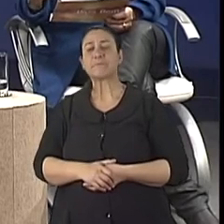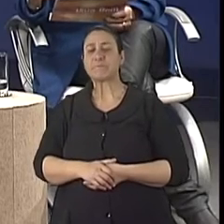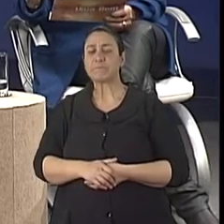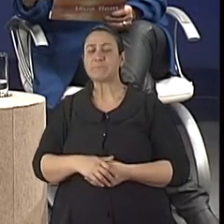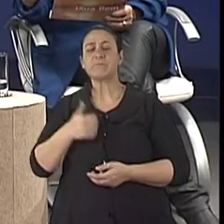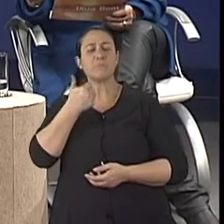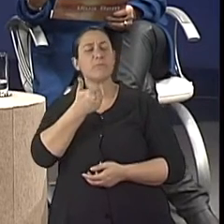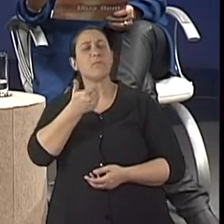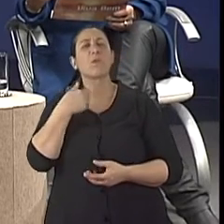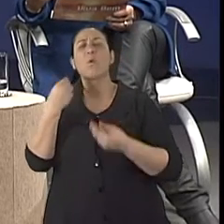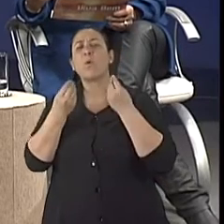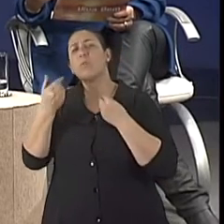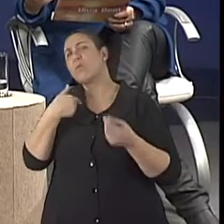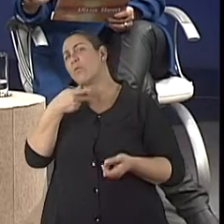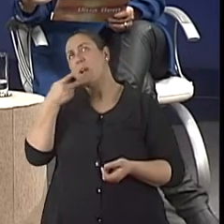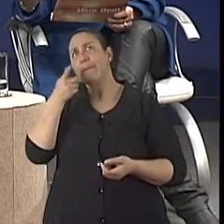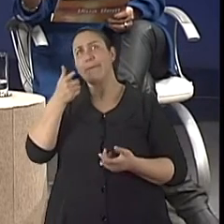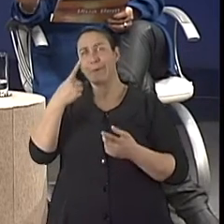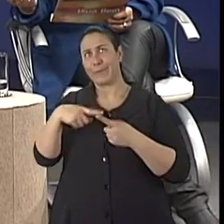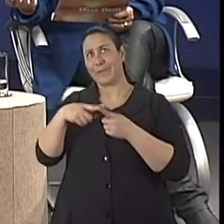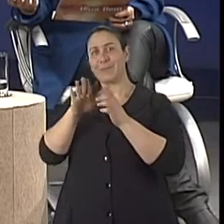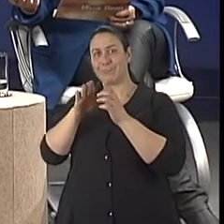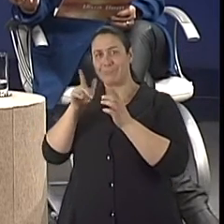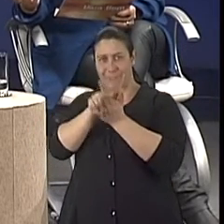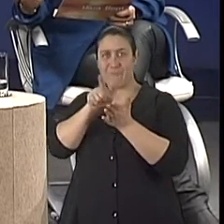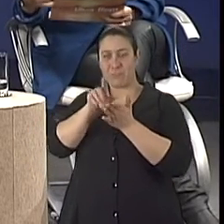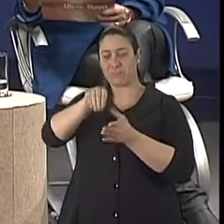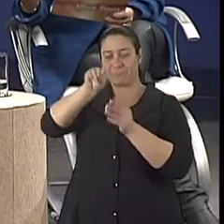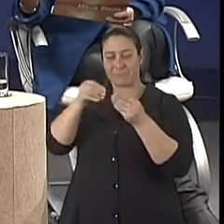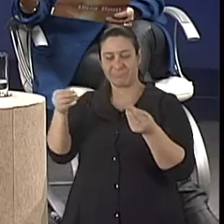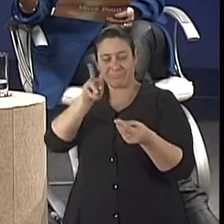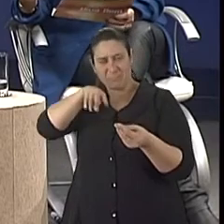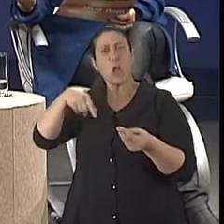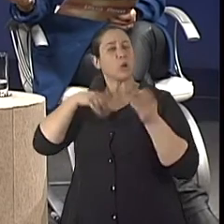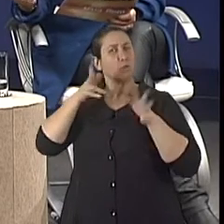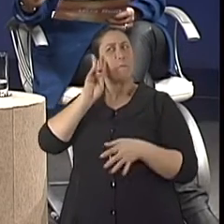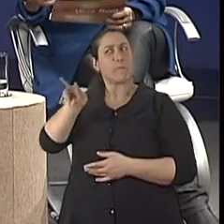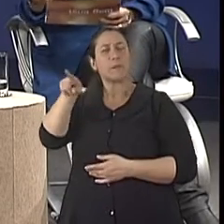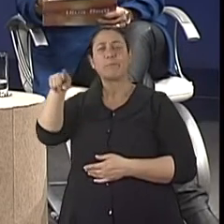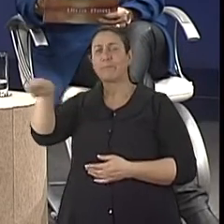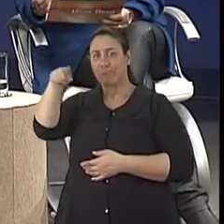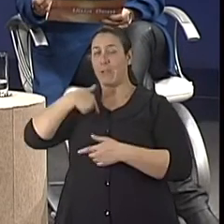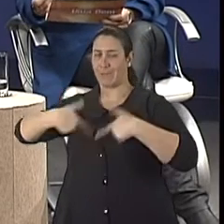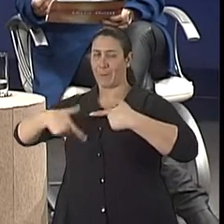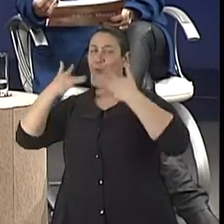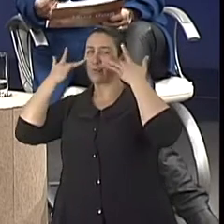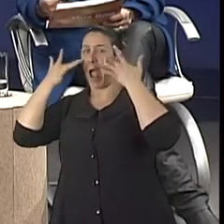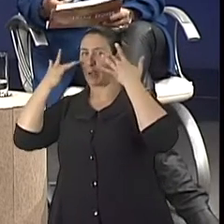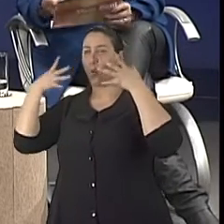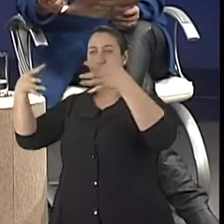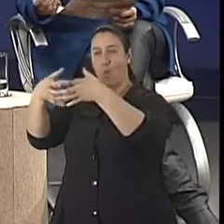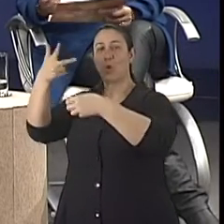Quando eu falo de como ler a bula, porque, como eu lido com idosos na área do teatro, eu já vi idosas dizendo assim, mas eu não vou tomar isso aqui,